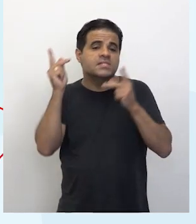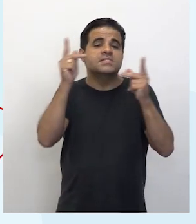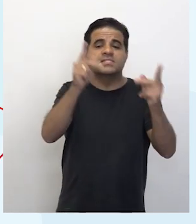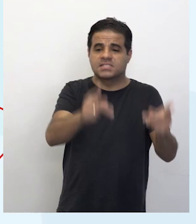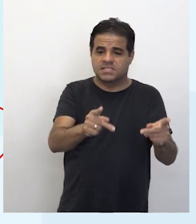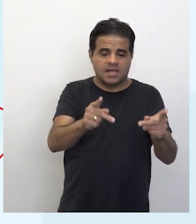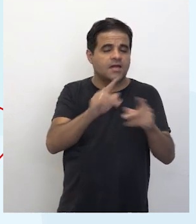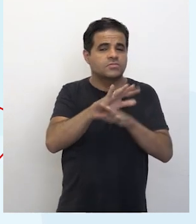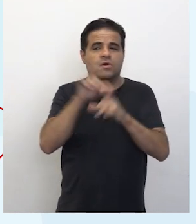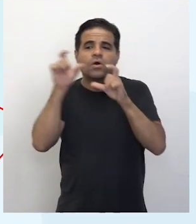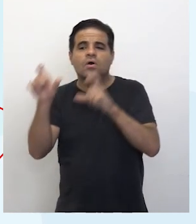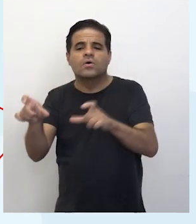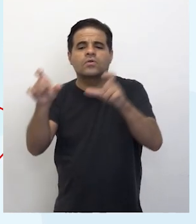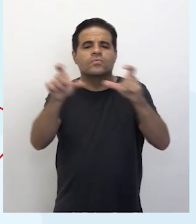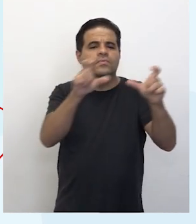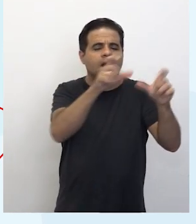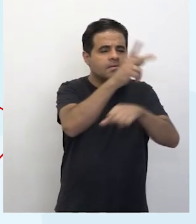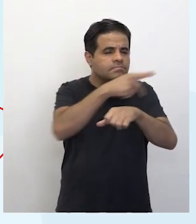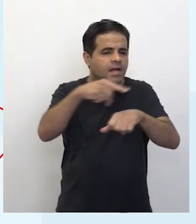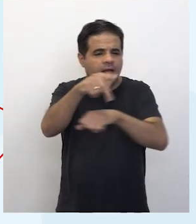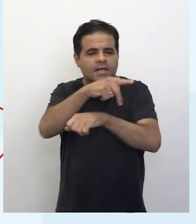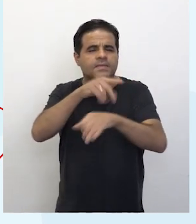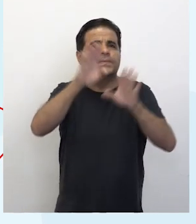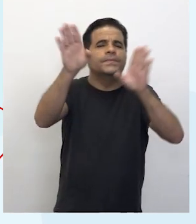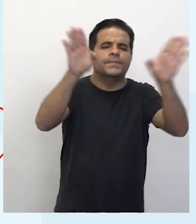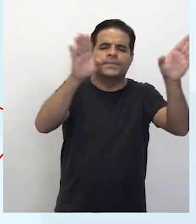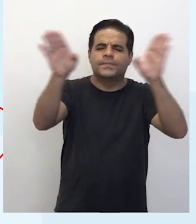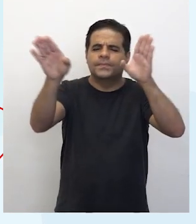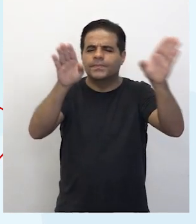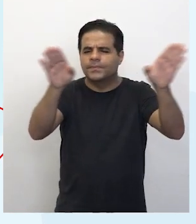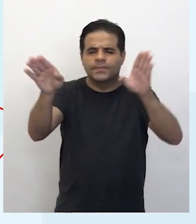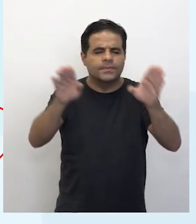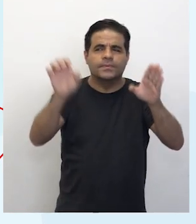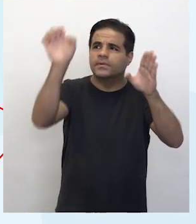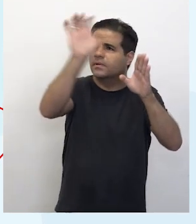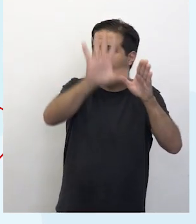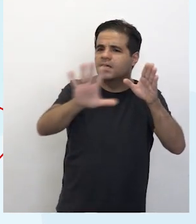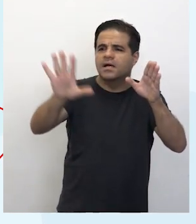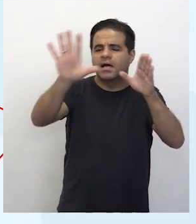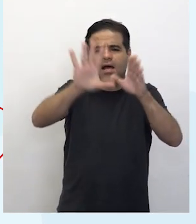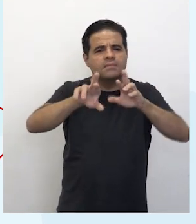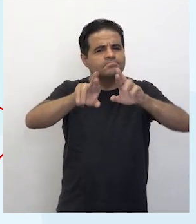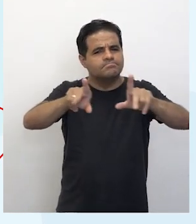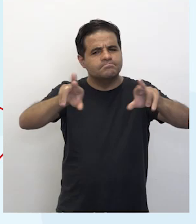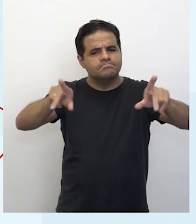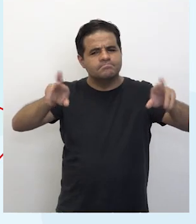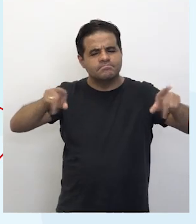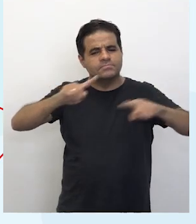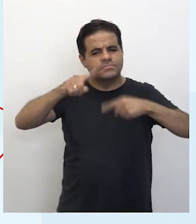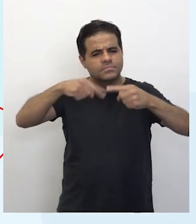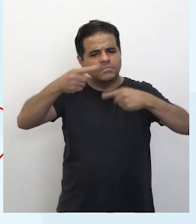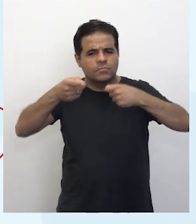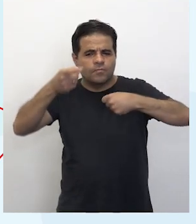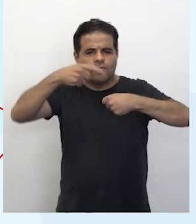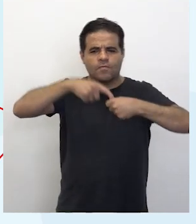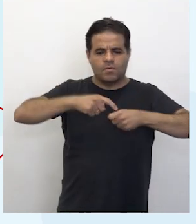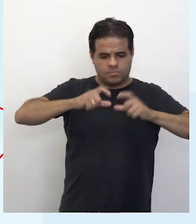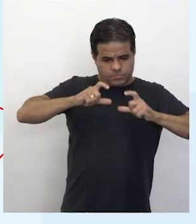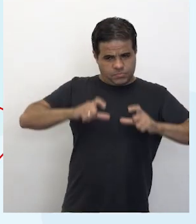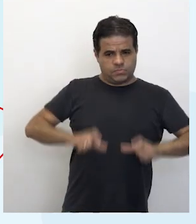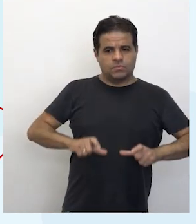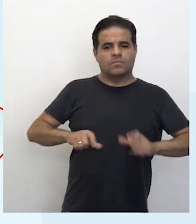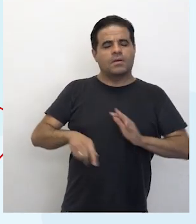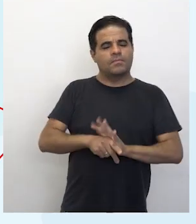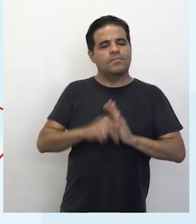os lugares, os países, os diferentes estados. E depois volta para o seu local de origem.